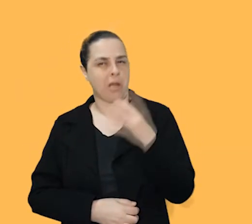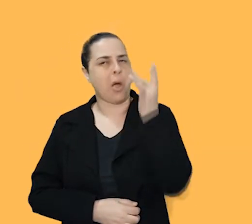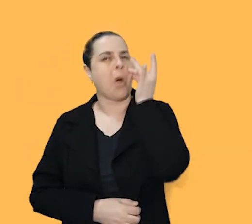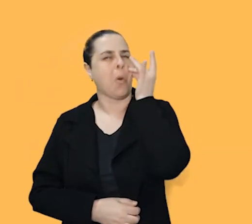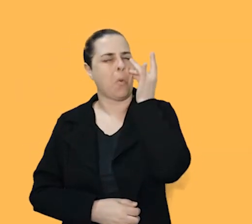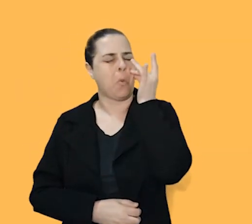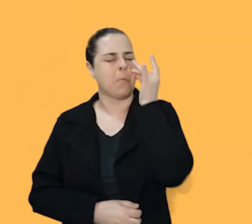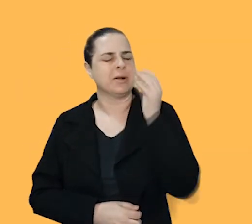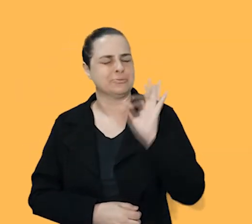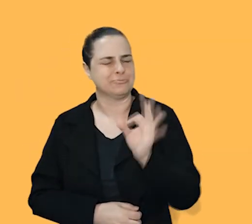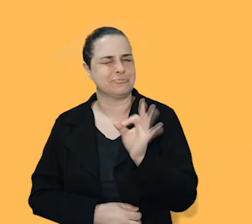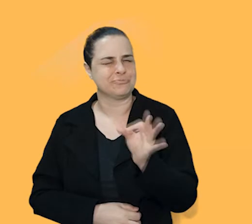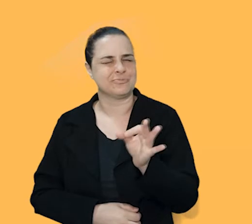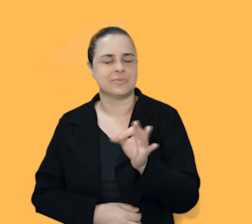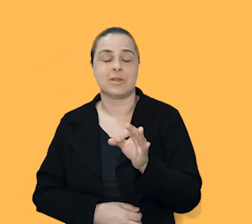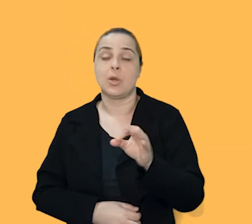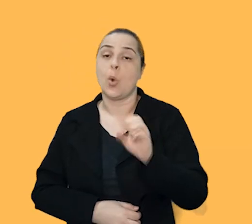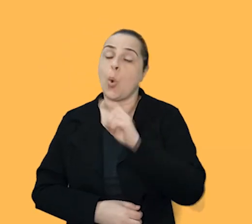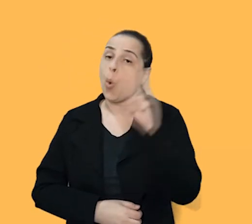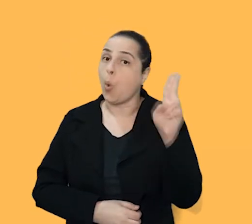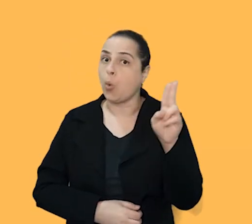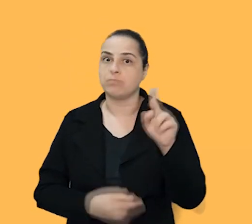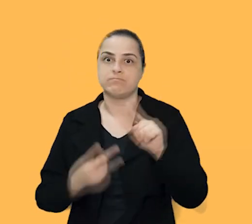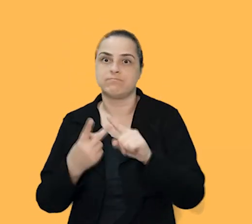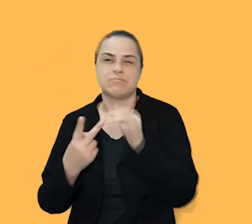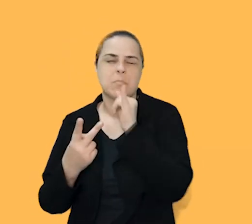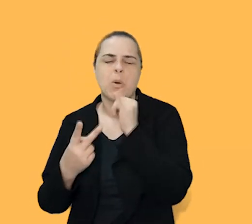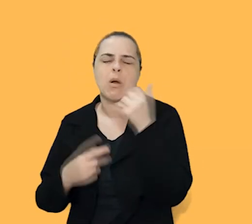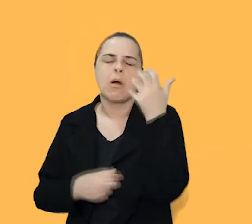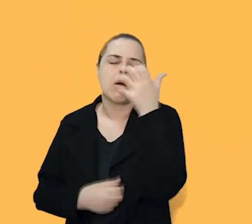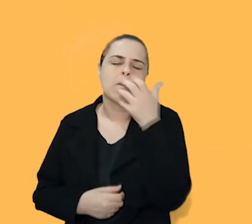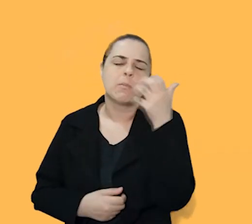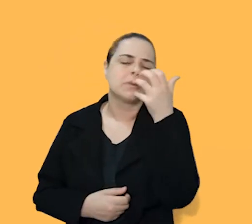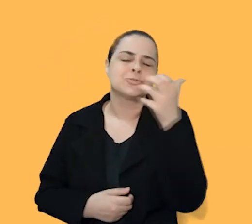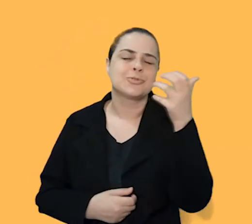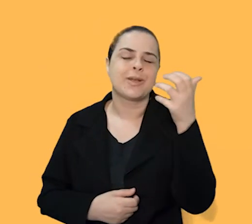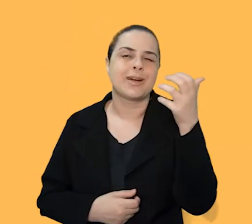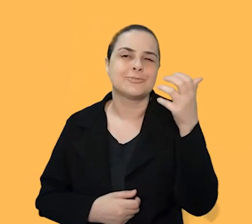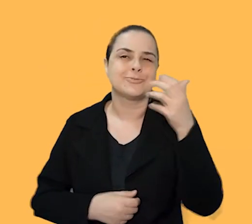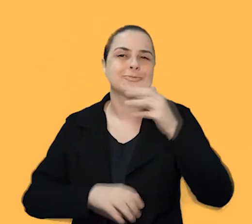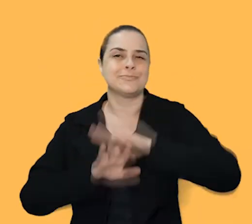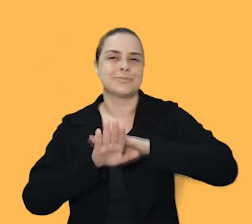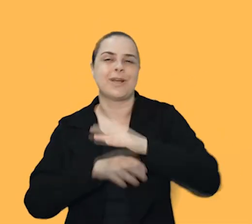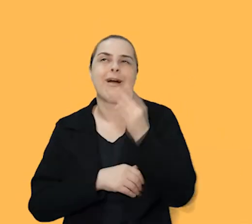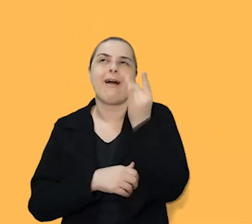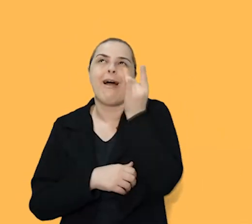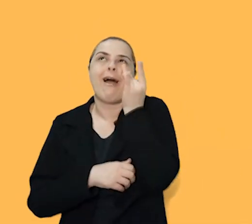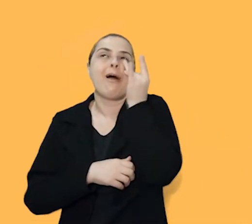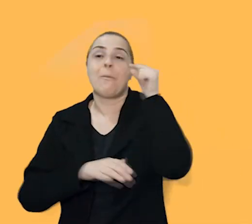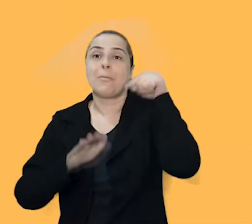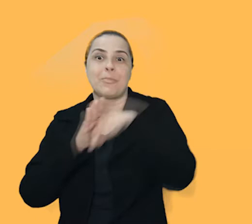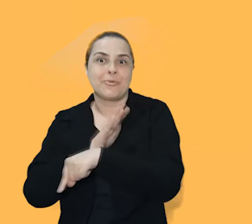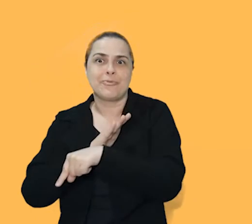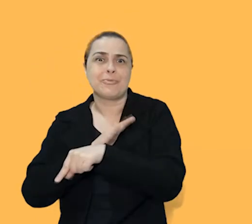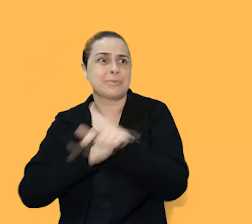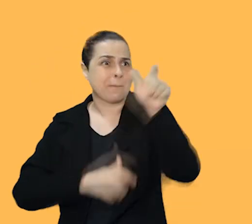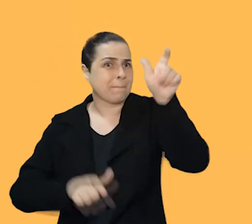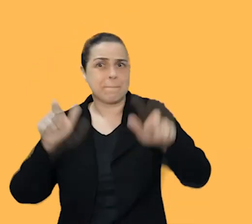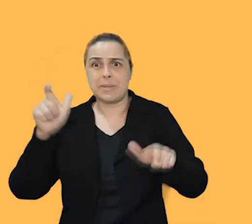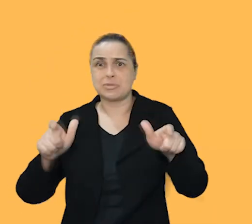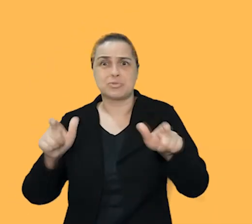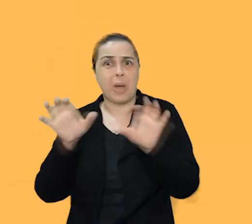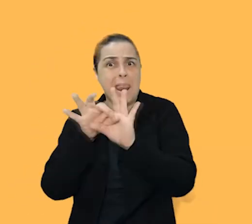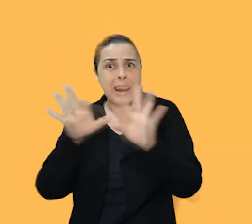Quando a gente está apaixonado, com muito amor, a gente é muito humano. Então, permitir que todas as pessoas possam